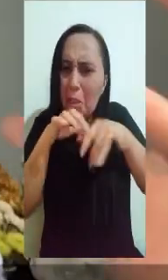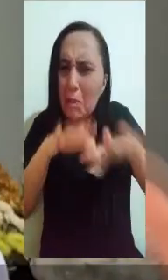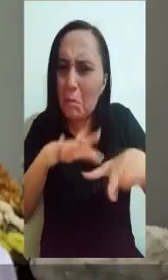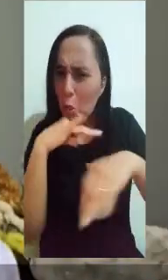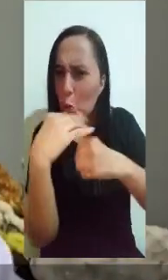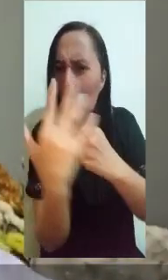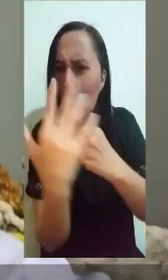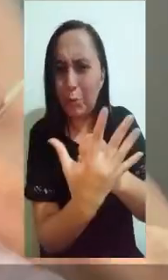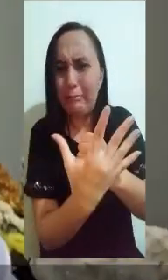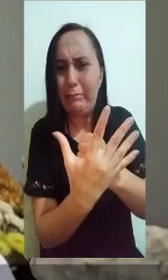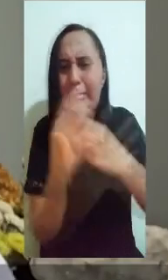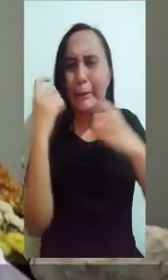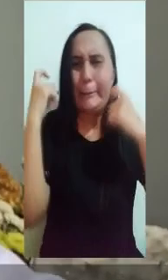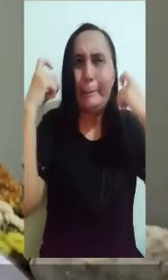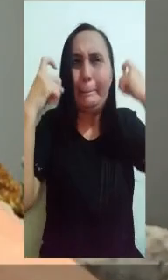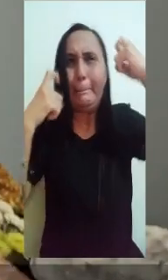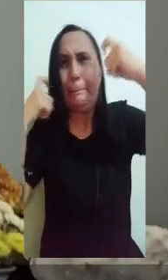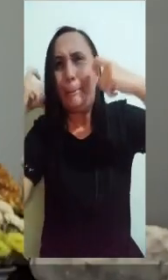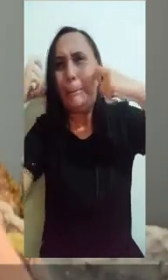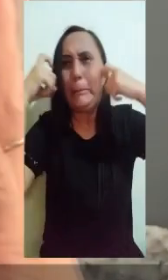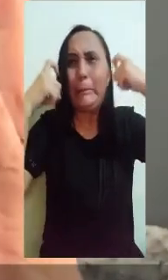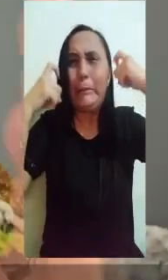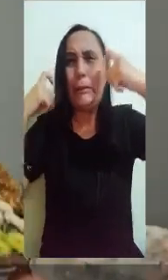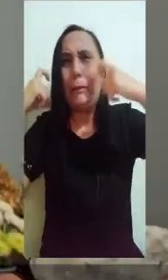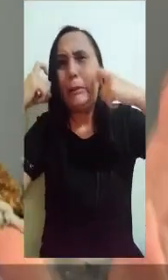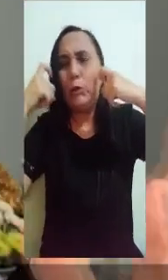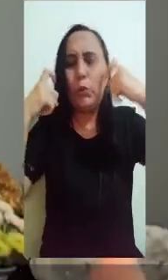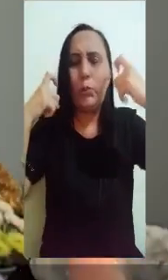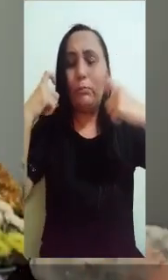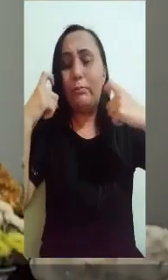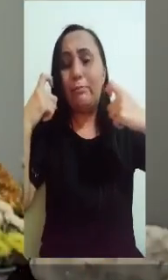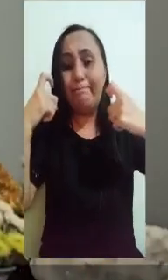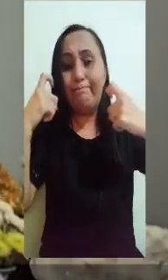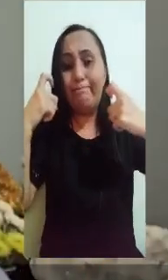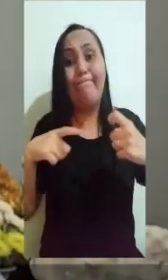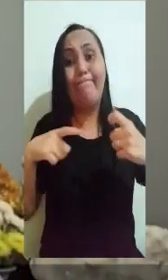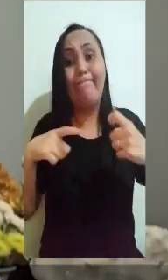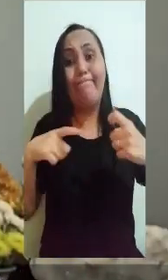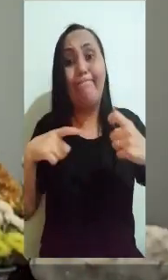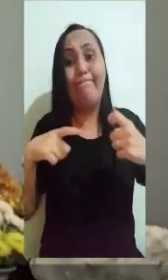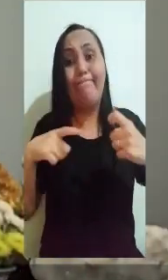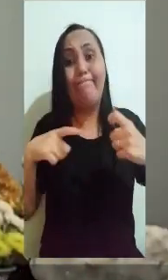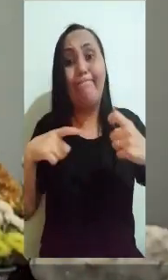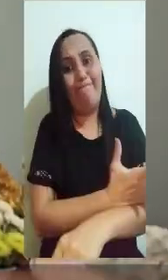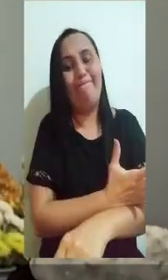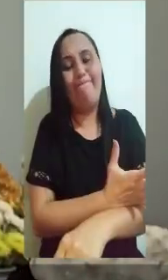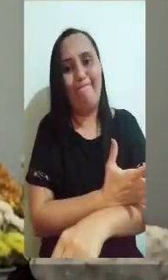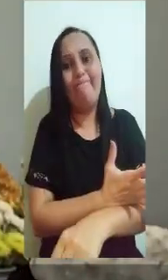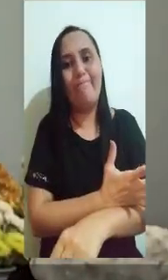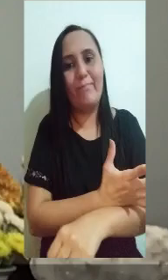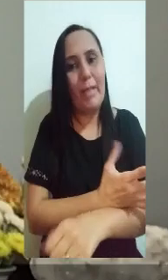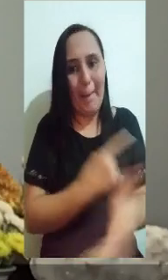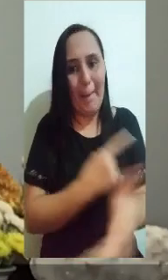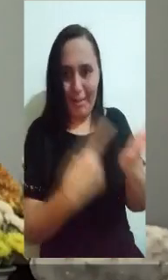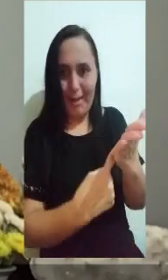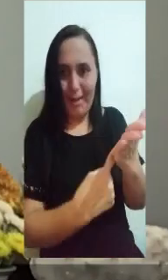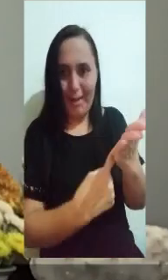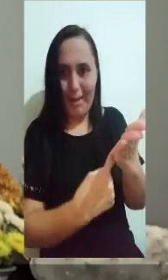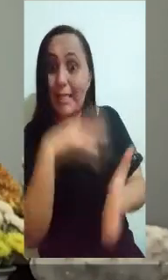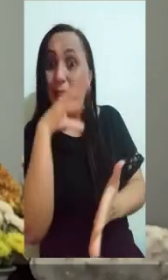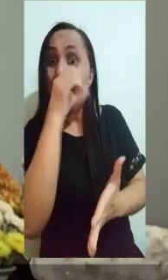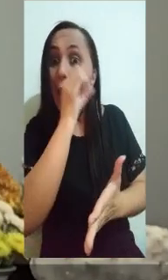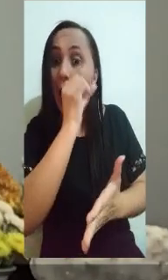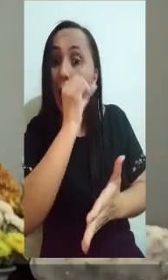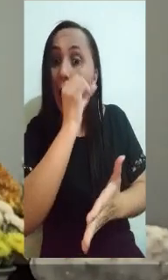esse lance de pandemia que está mexendo com a cabeça e com as nossas emoções. Então,